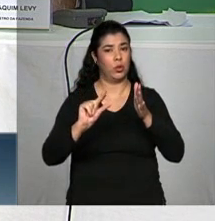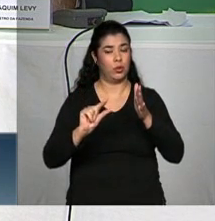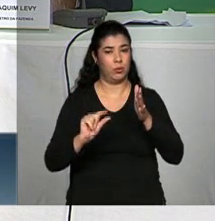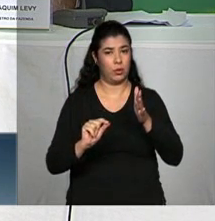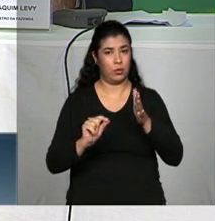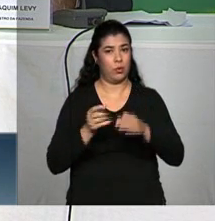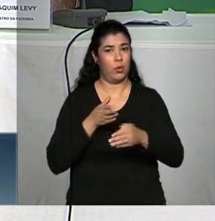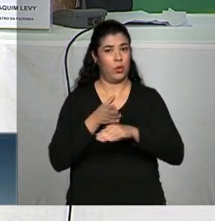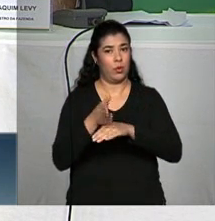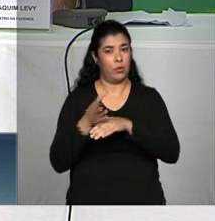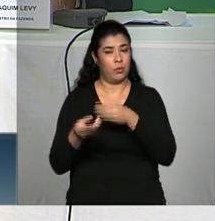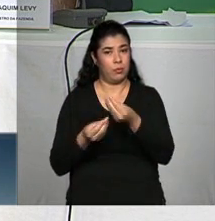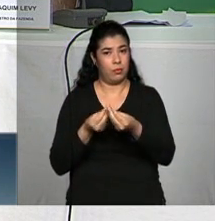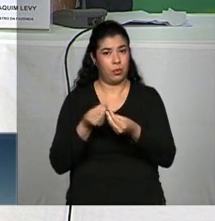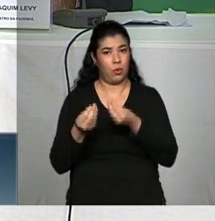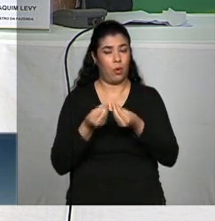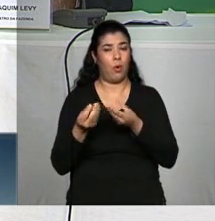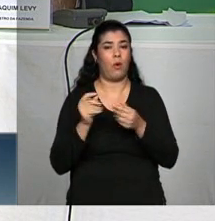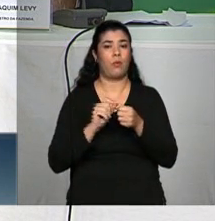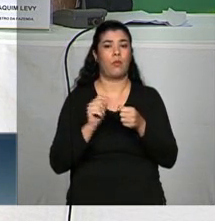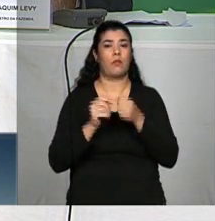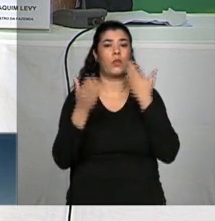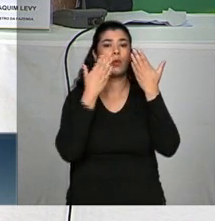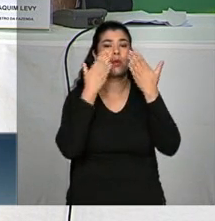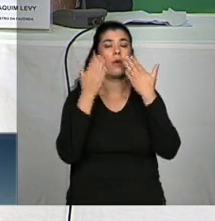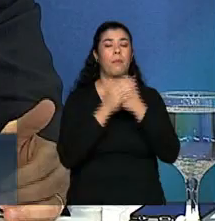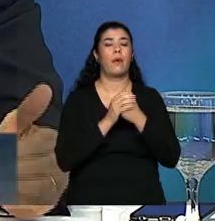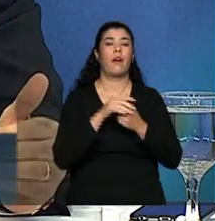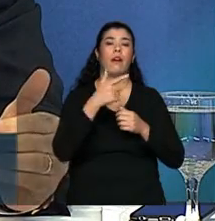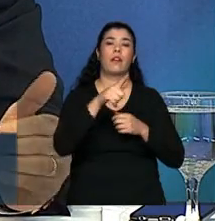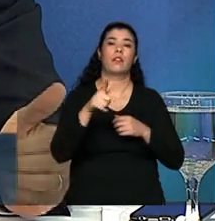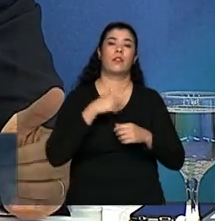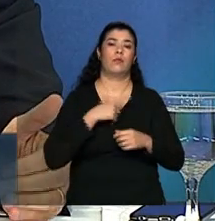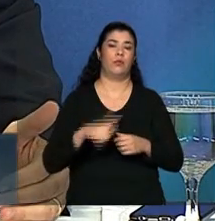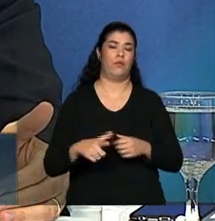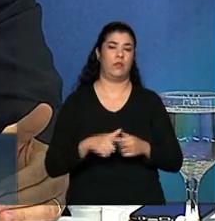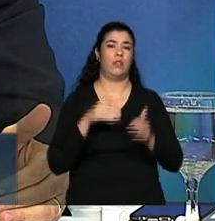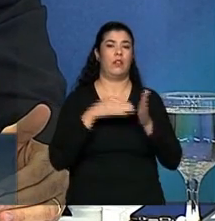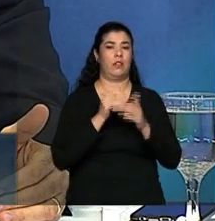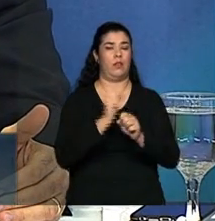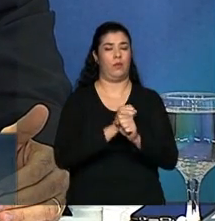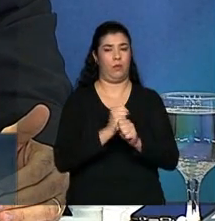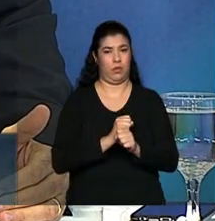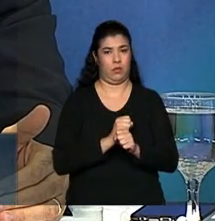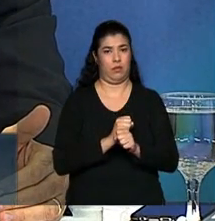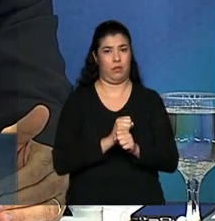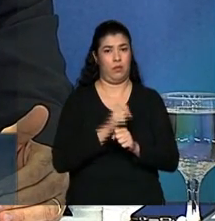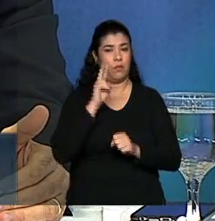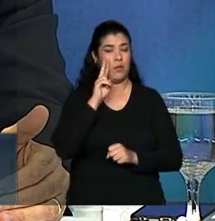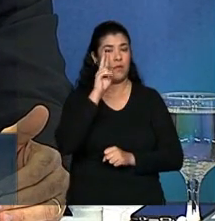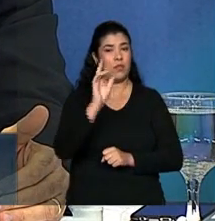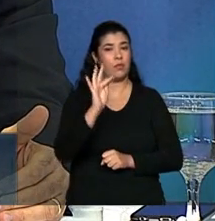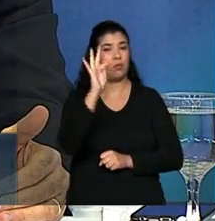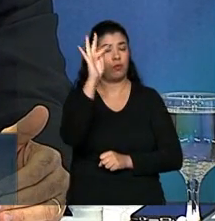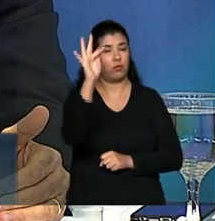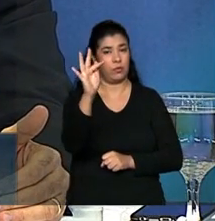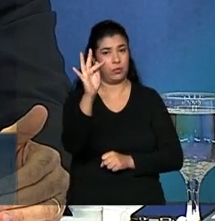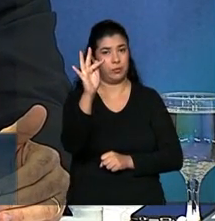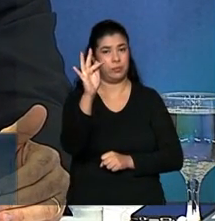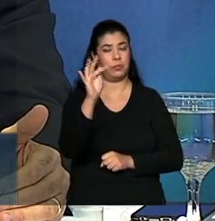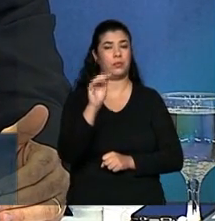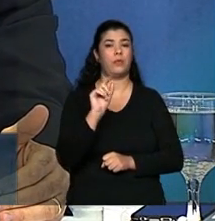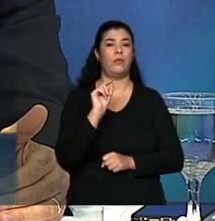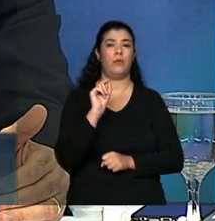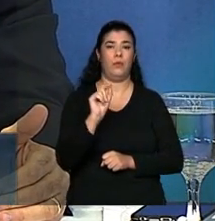sem a progressividade. Uma despesa menor em 50 bilhões de reais até 2026. Olhando para um prazo mais longo, porque a